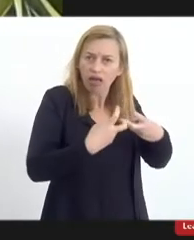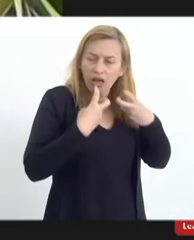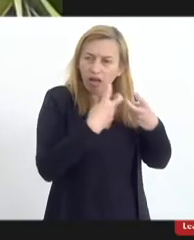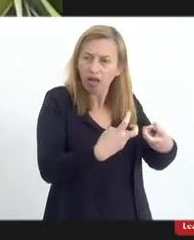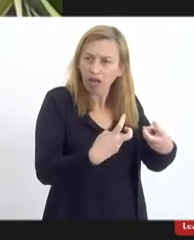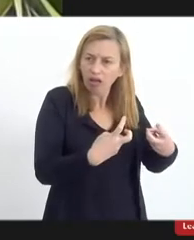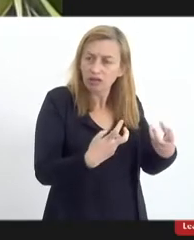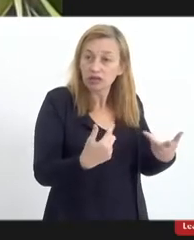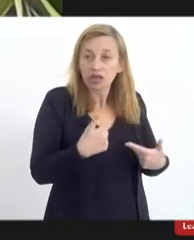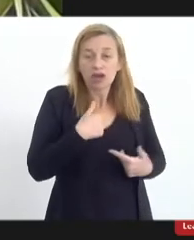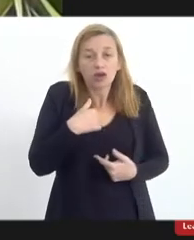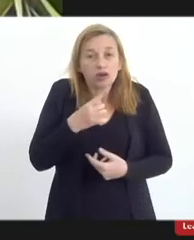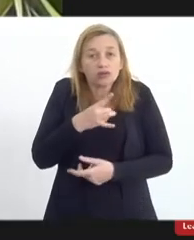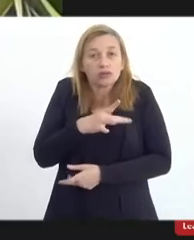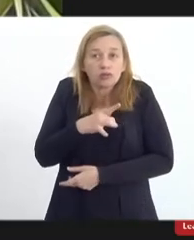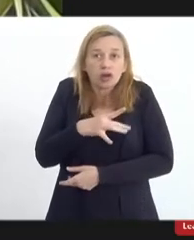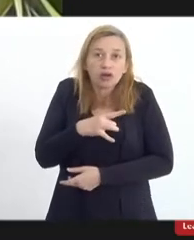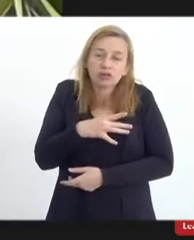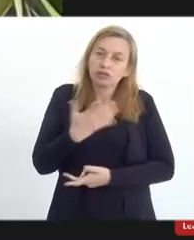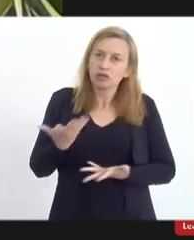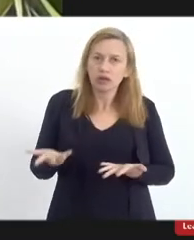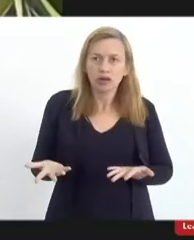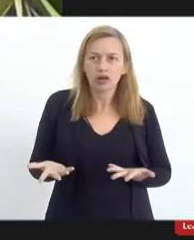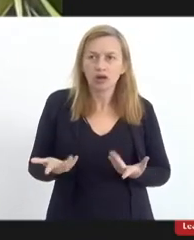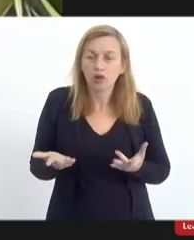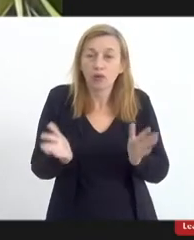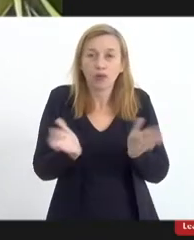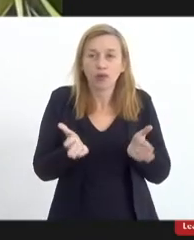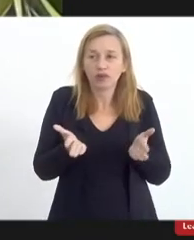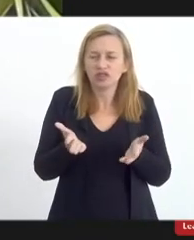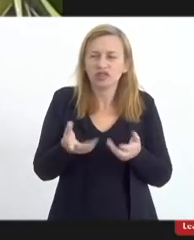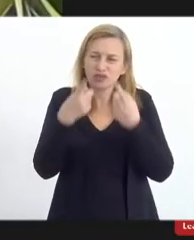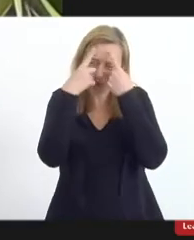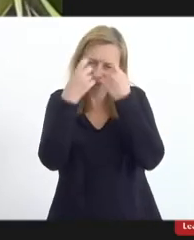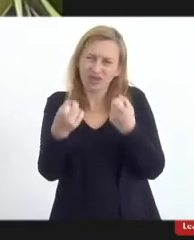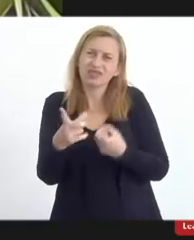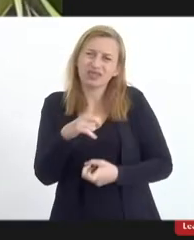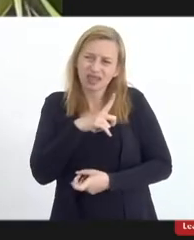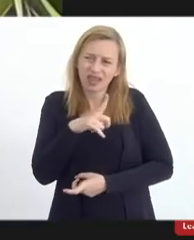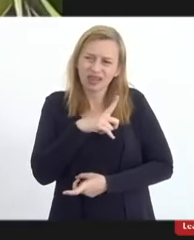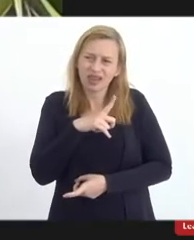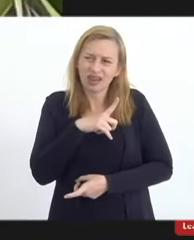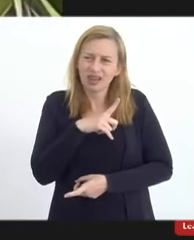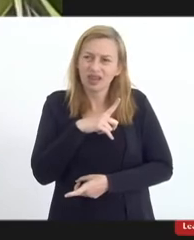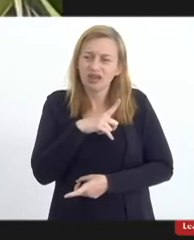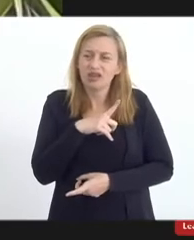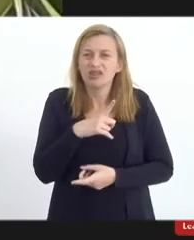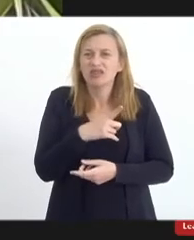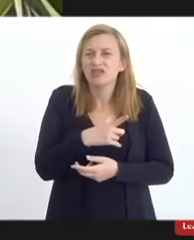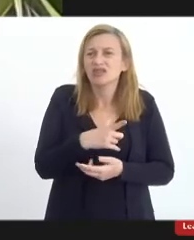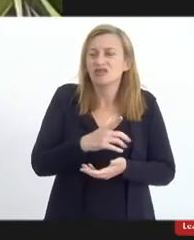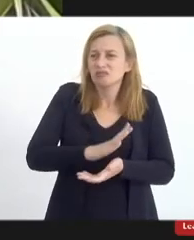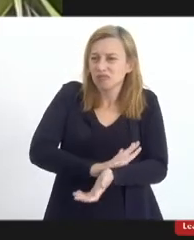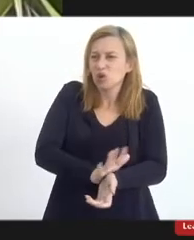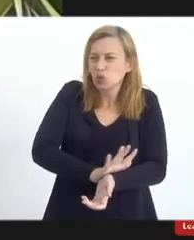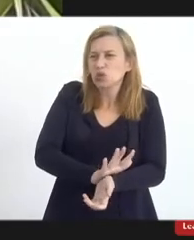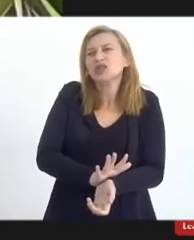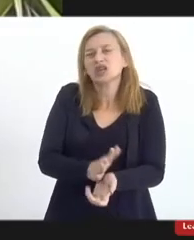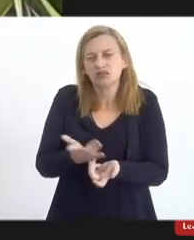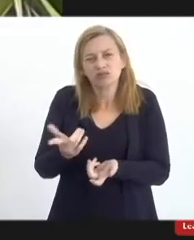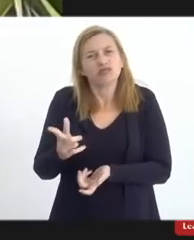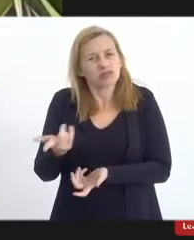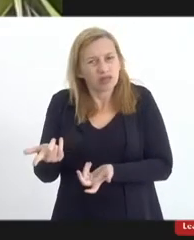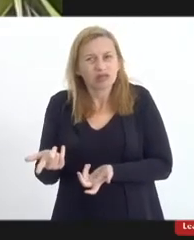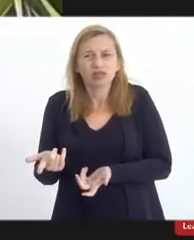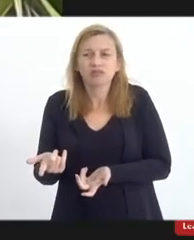desesperado, eu morrendo de medo, porque hoje em dia tem muita violência, muita intolerância, e